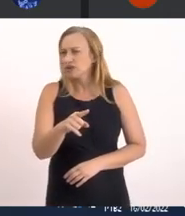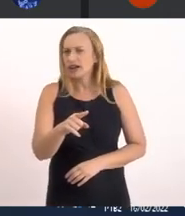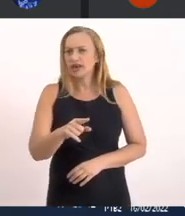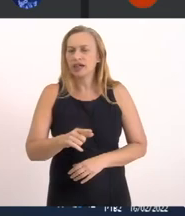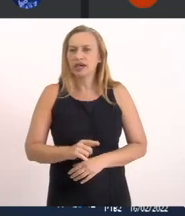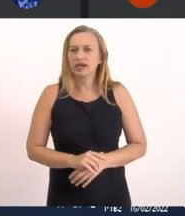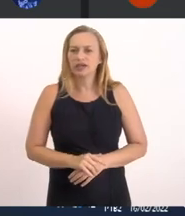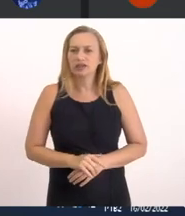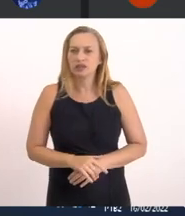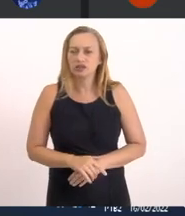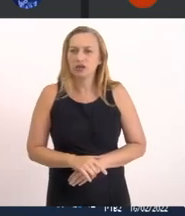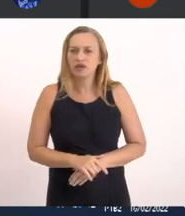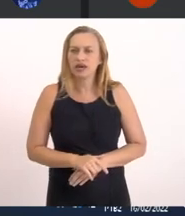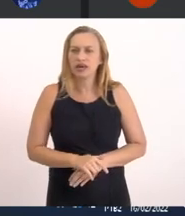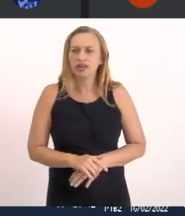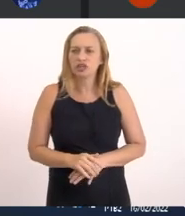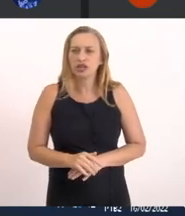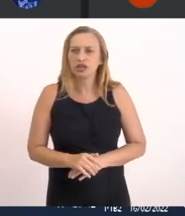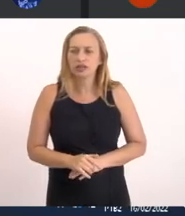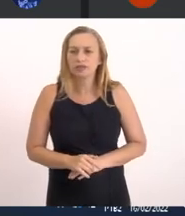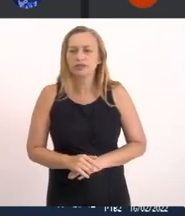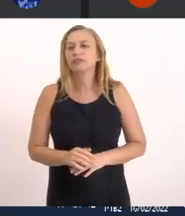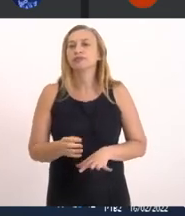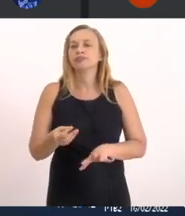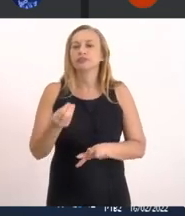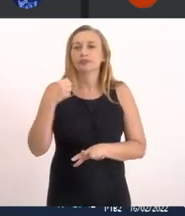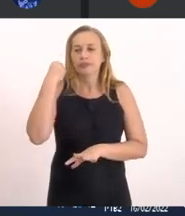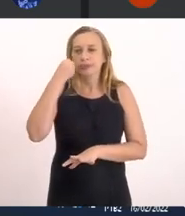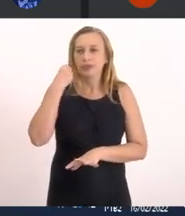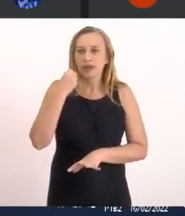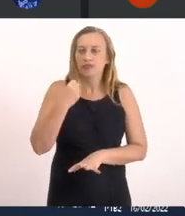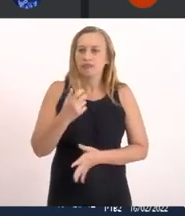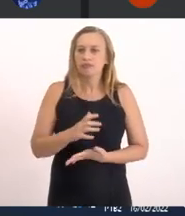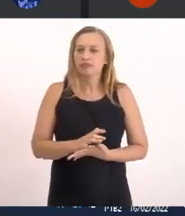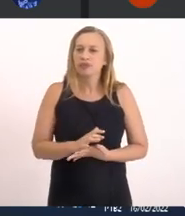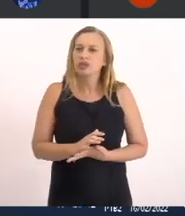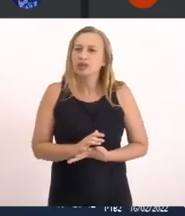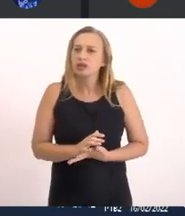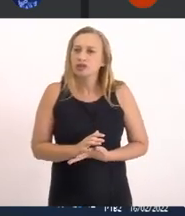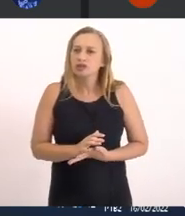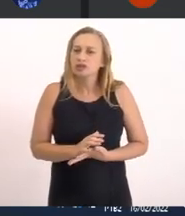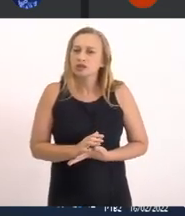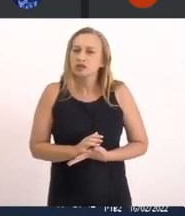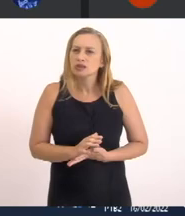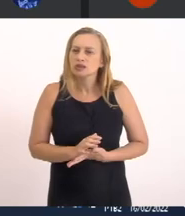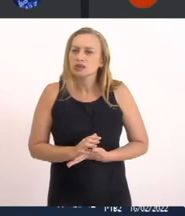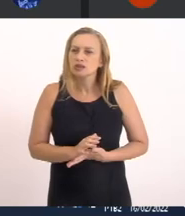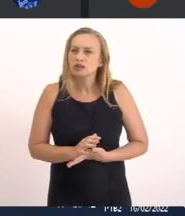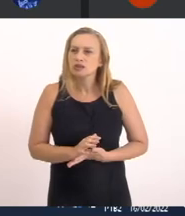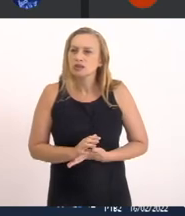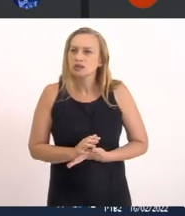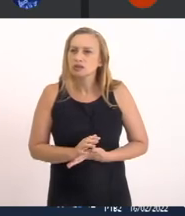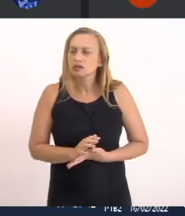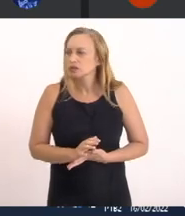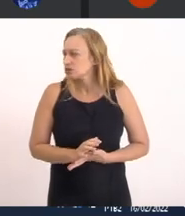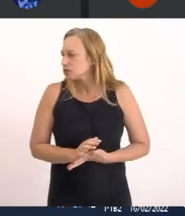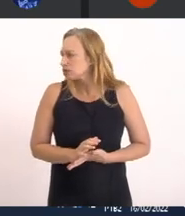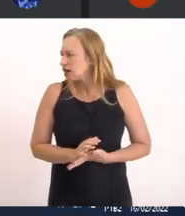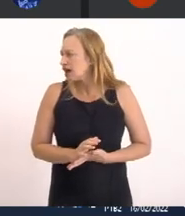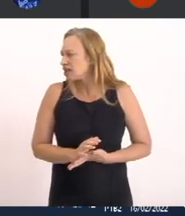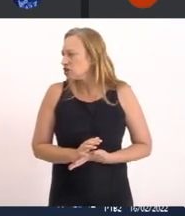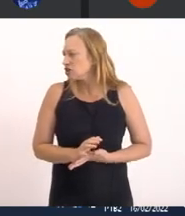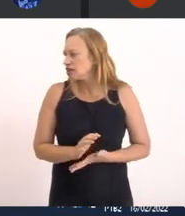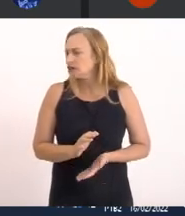gente Ao município De Sacuarema Nessa tentativa De diminuir Esse impacto Provocado Pelo